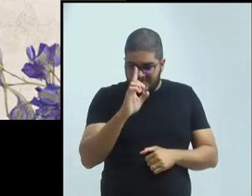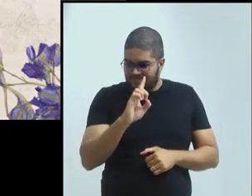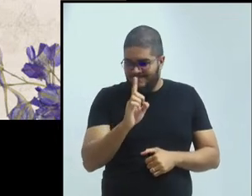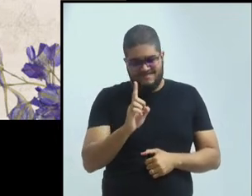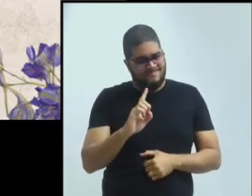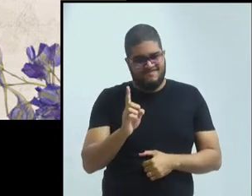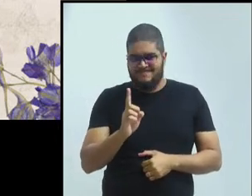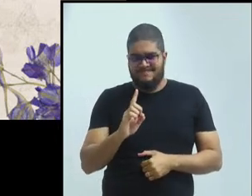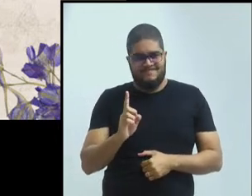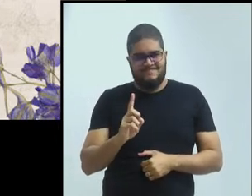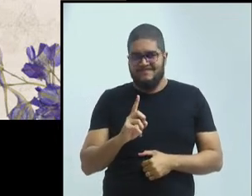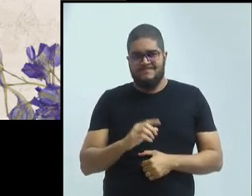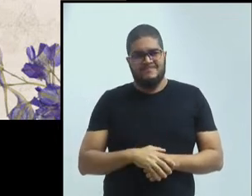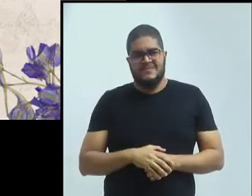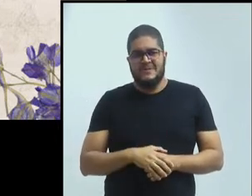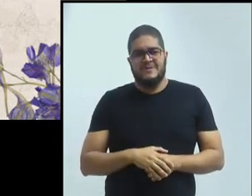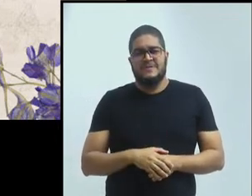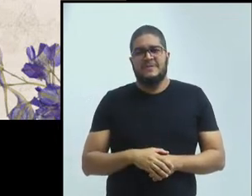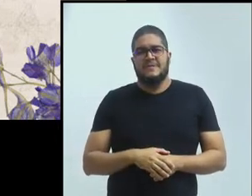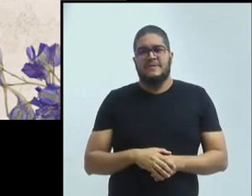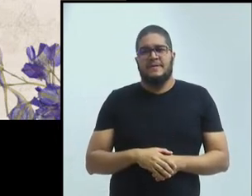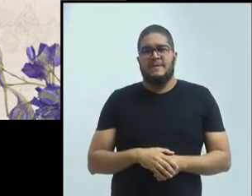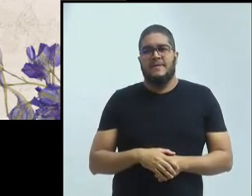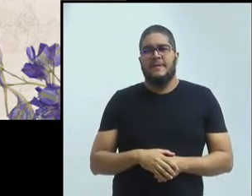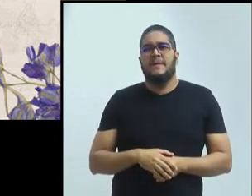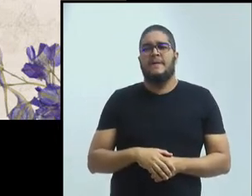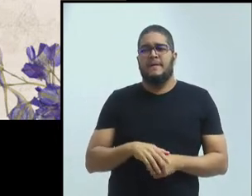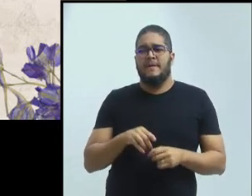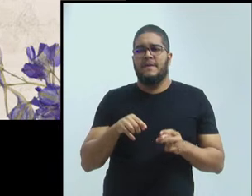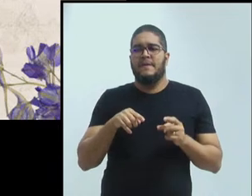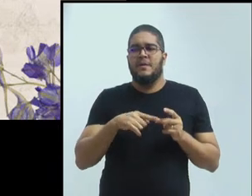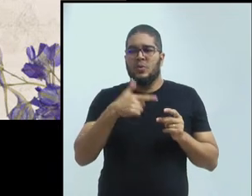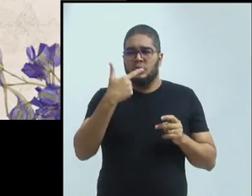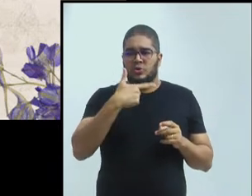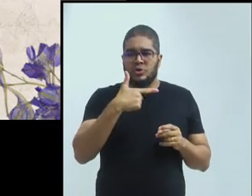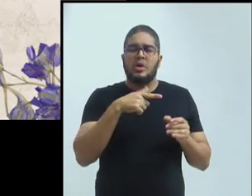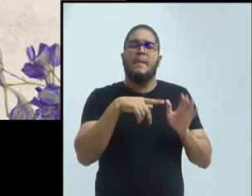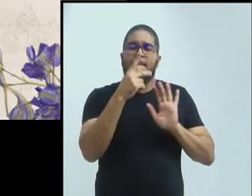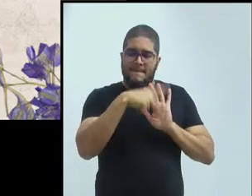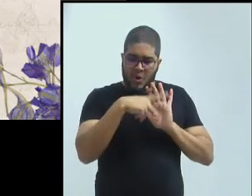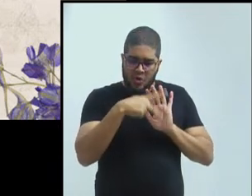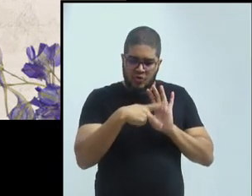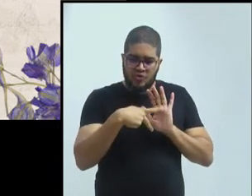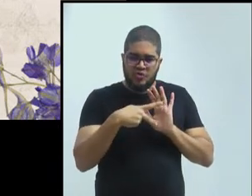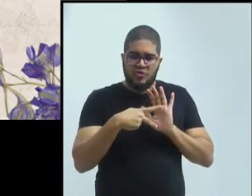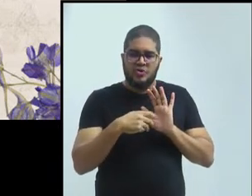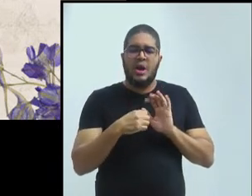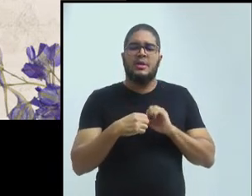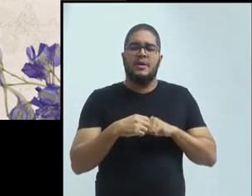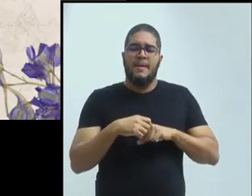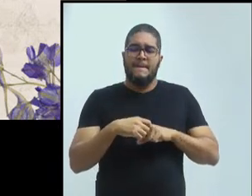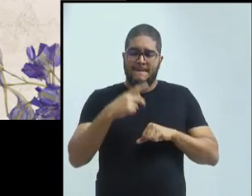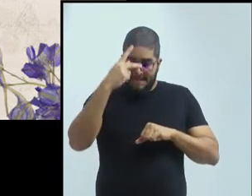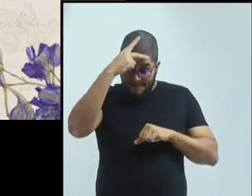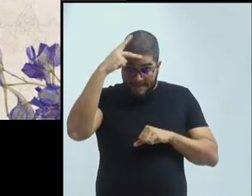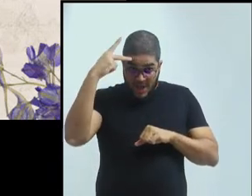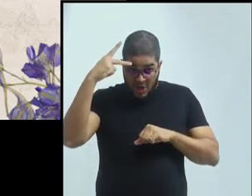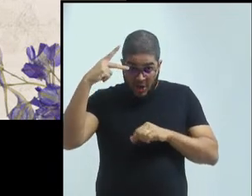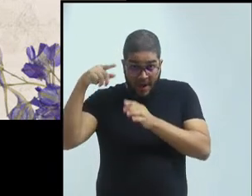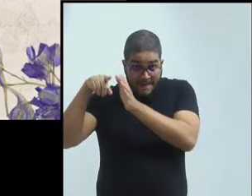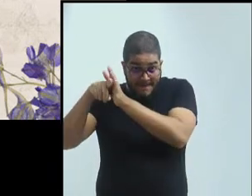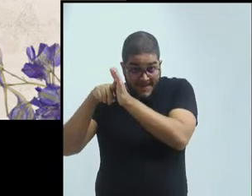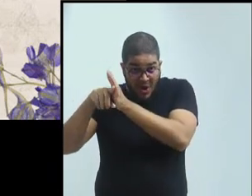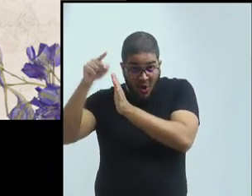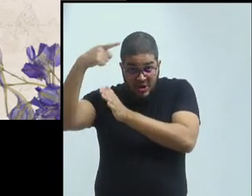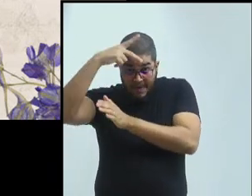Projetos de pesquisa em parceria, equipe, docentes e discentes de instituições estrangeiras. É fácil.